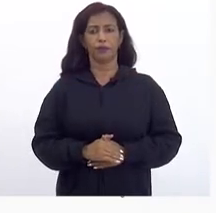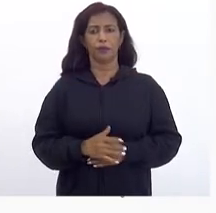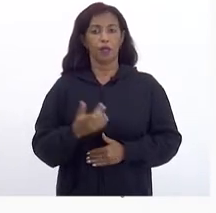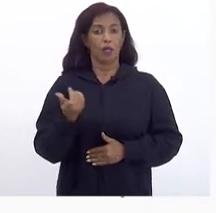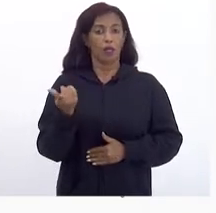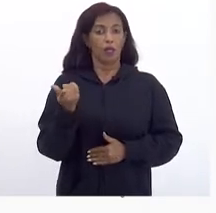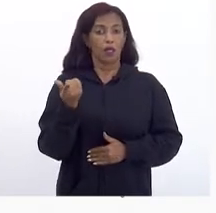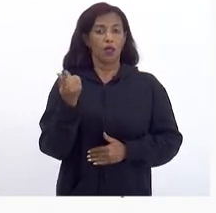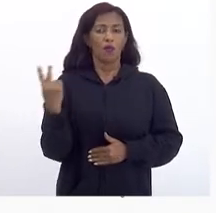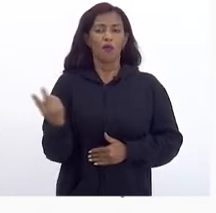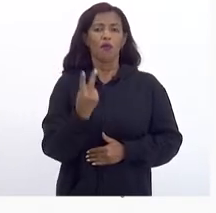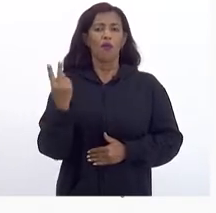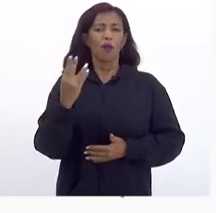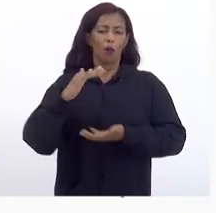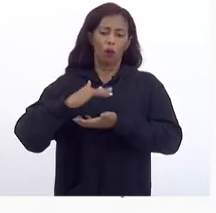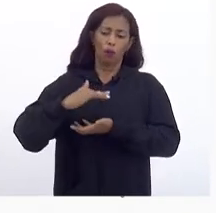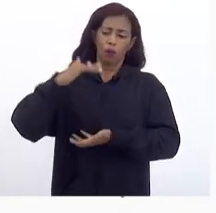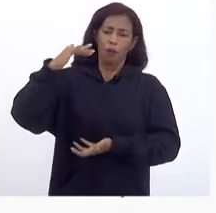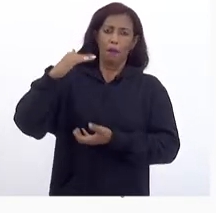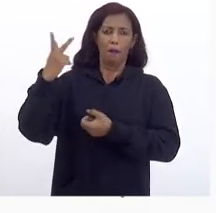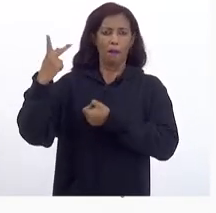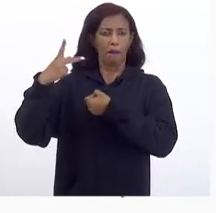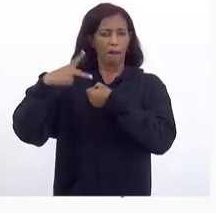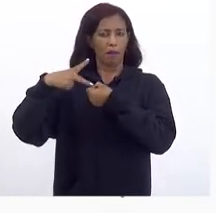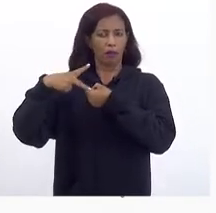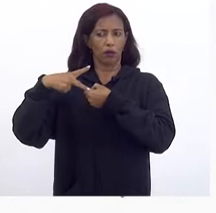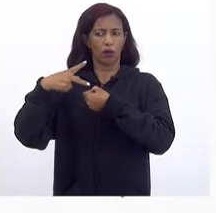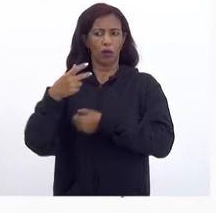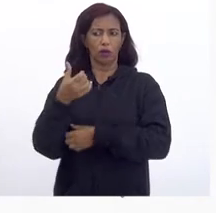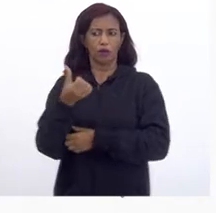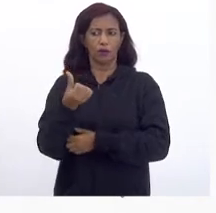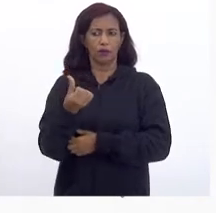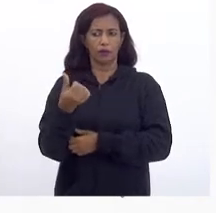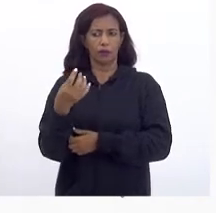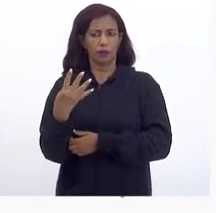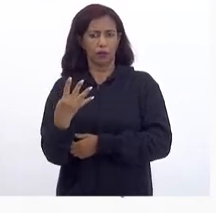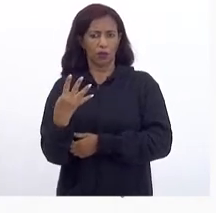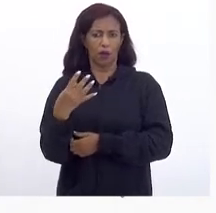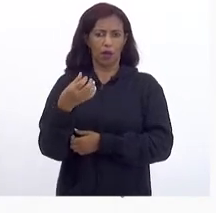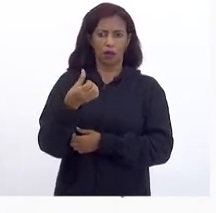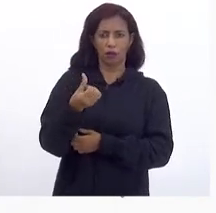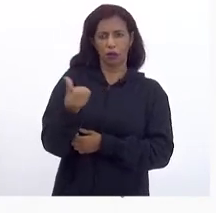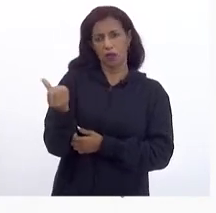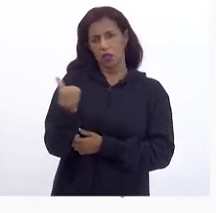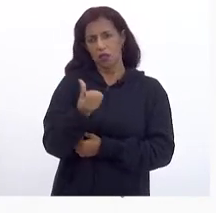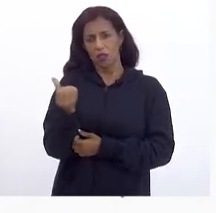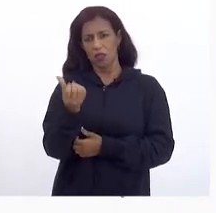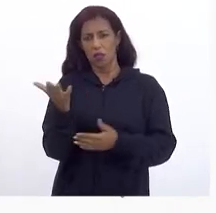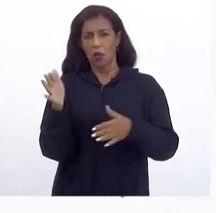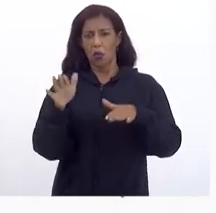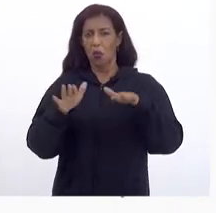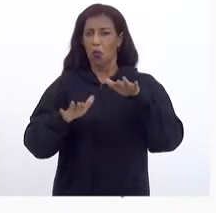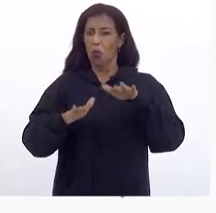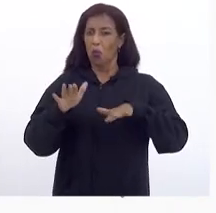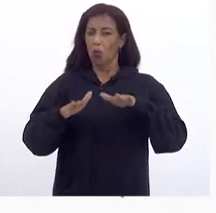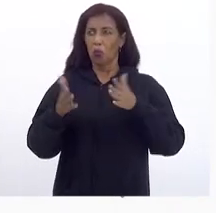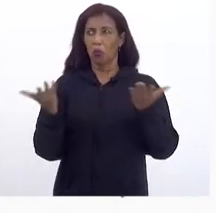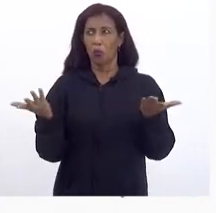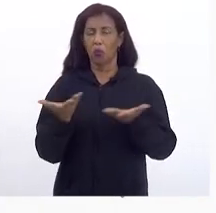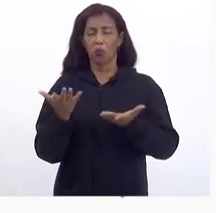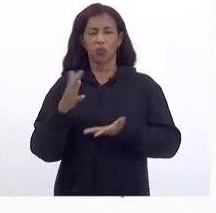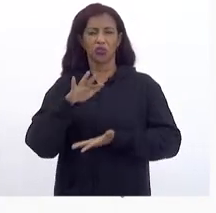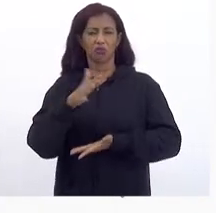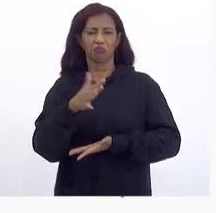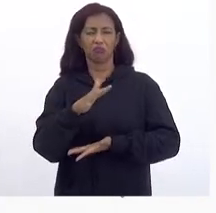barril Do petróleo Na faixa De 64 A 66 É claro Que hoje Ele está Na faixa Já de 80 E